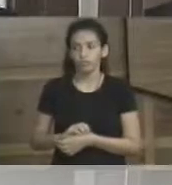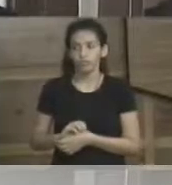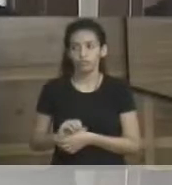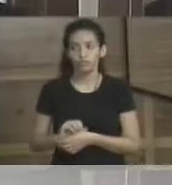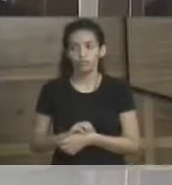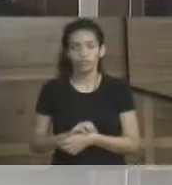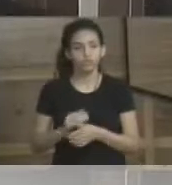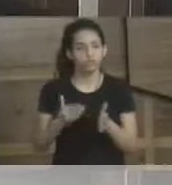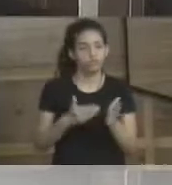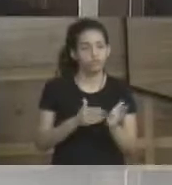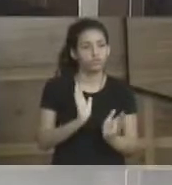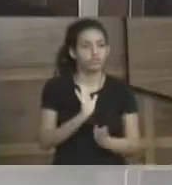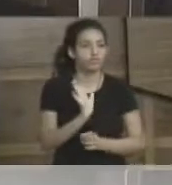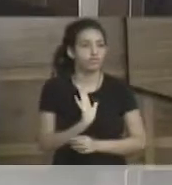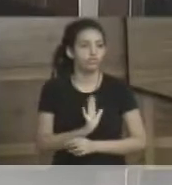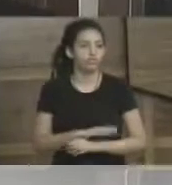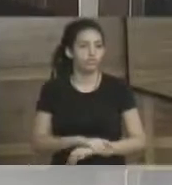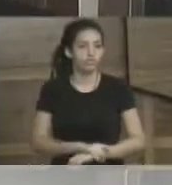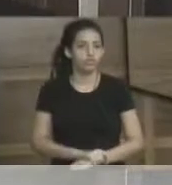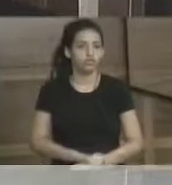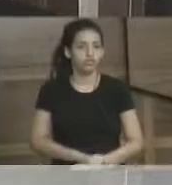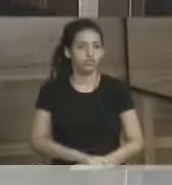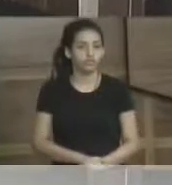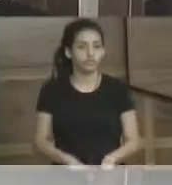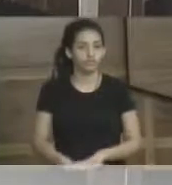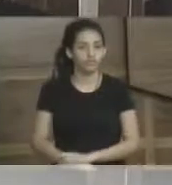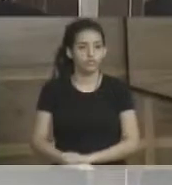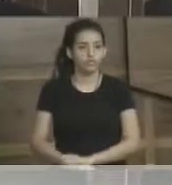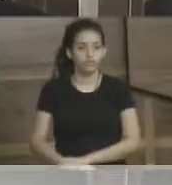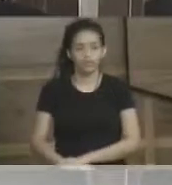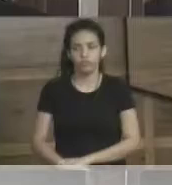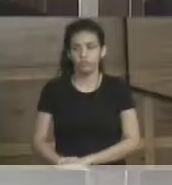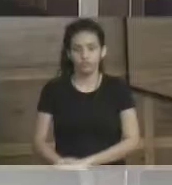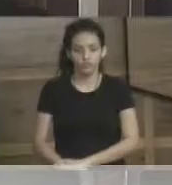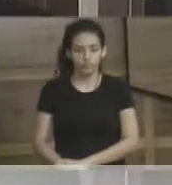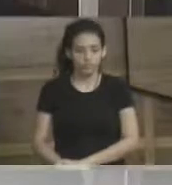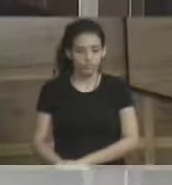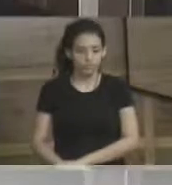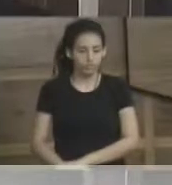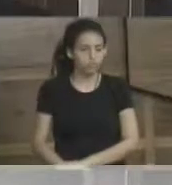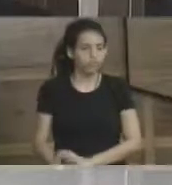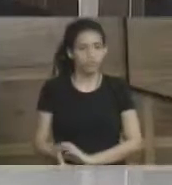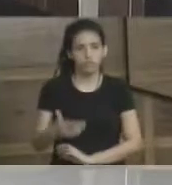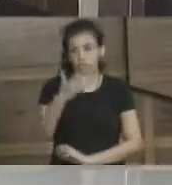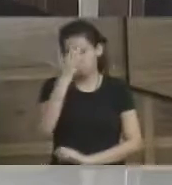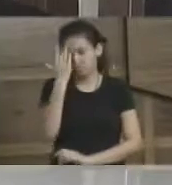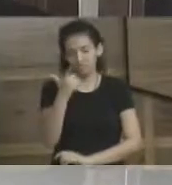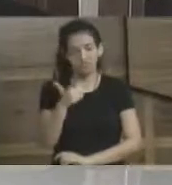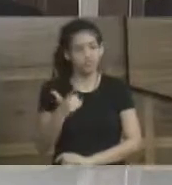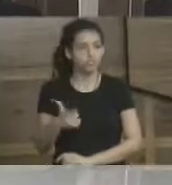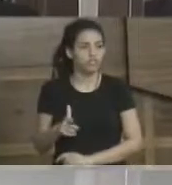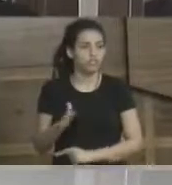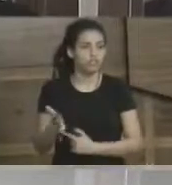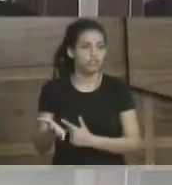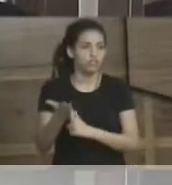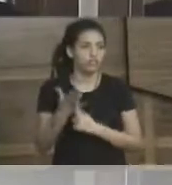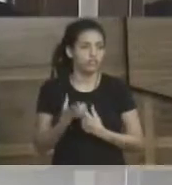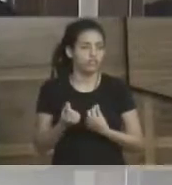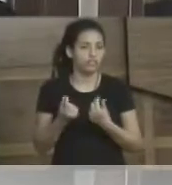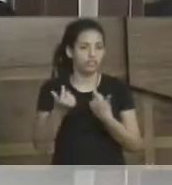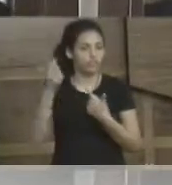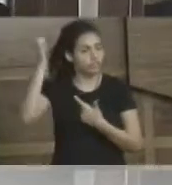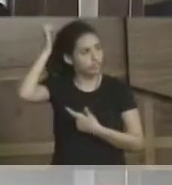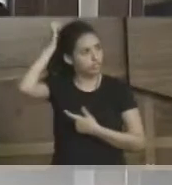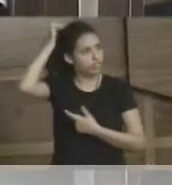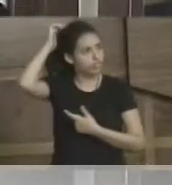parte disso já está empenhado lá. Apenas esse ano, como foi suspenso, essas pessoas não receberão pelo período de seis meses. Está